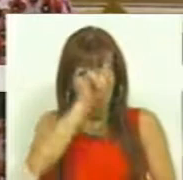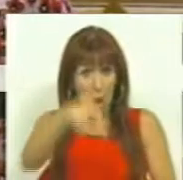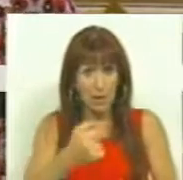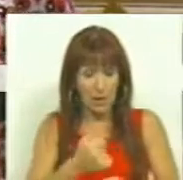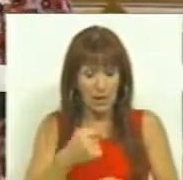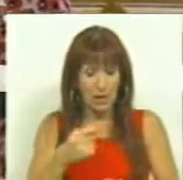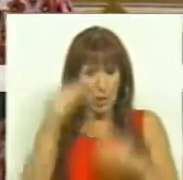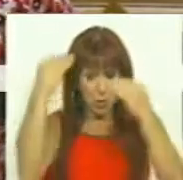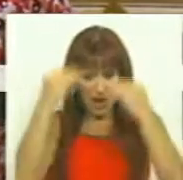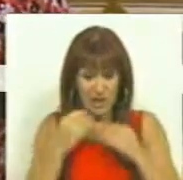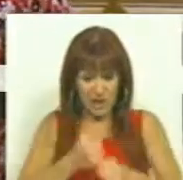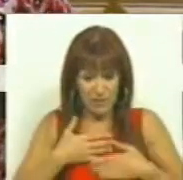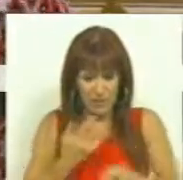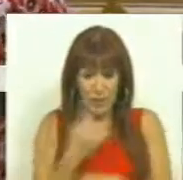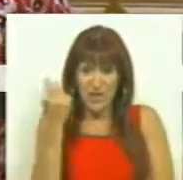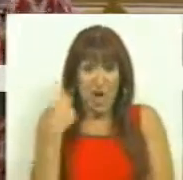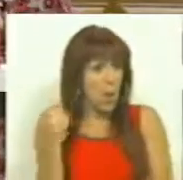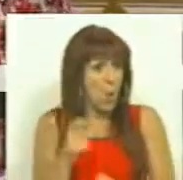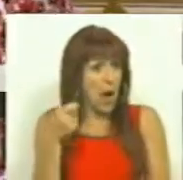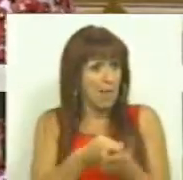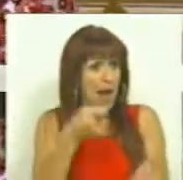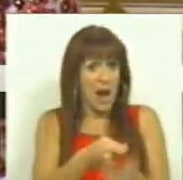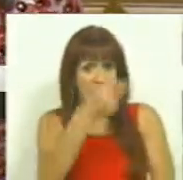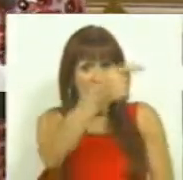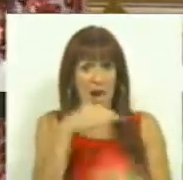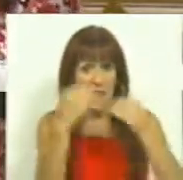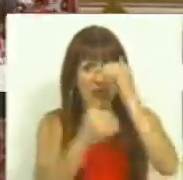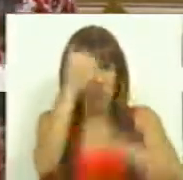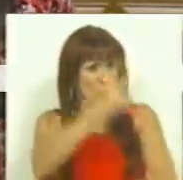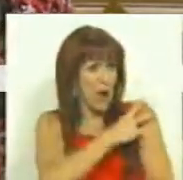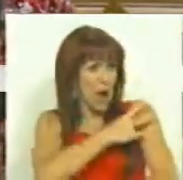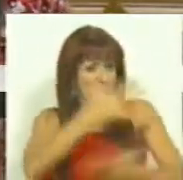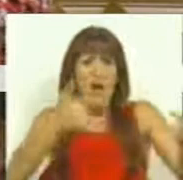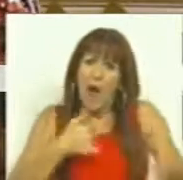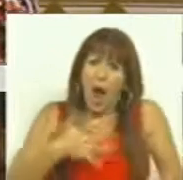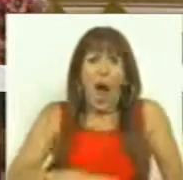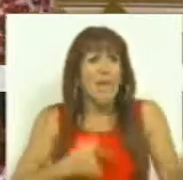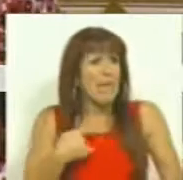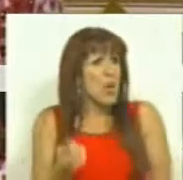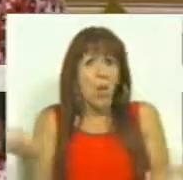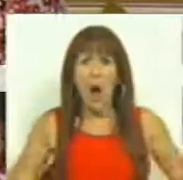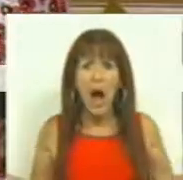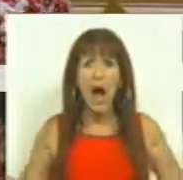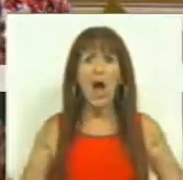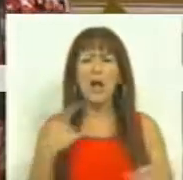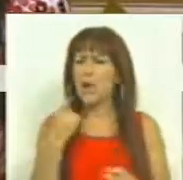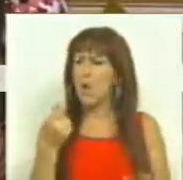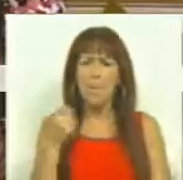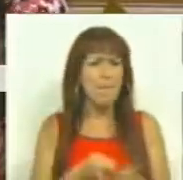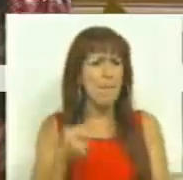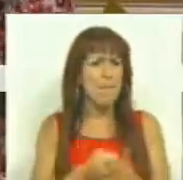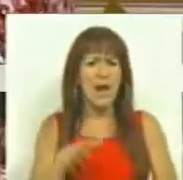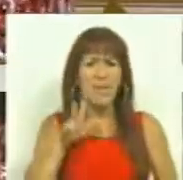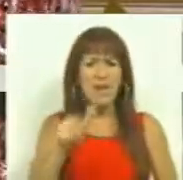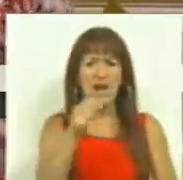profissional porque não vão ter dinheiro para pagar as propinas no ensino superior que gostavam muito mas não têm dinheiro. Não têm dinheiro para pagar mil